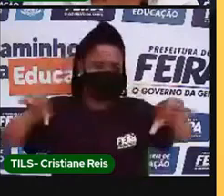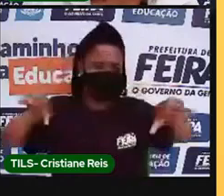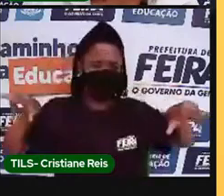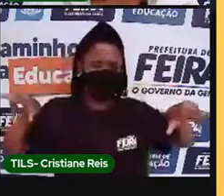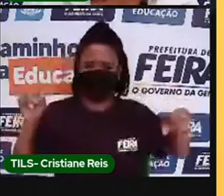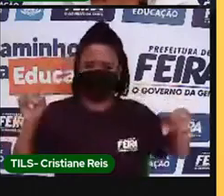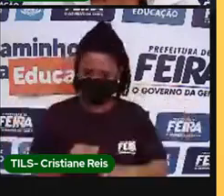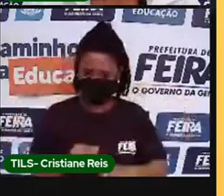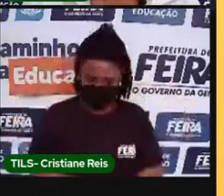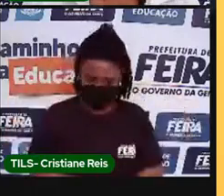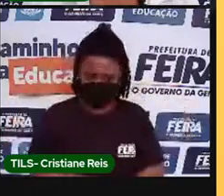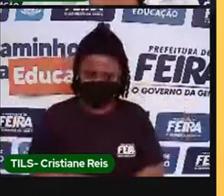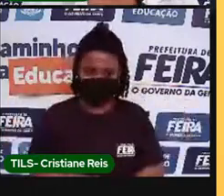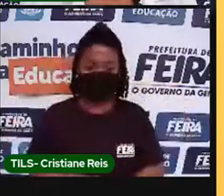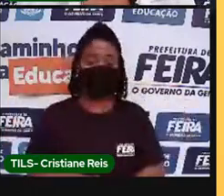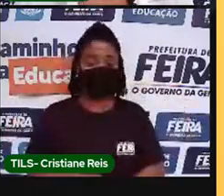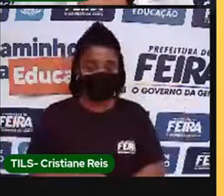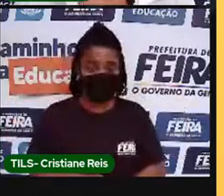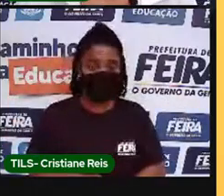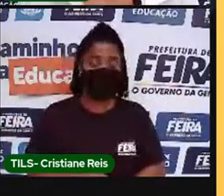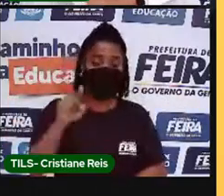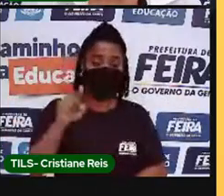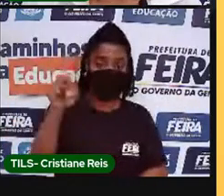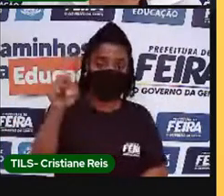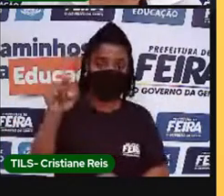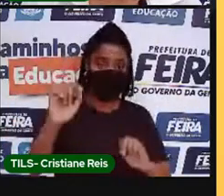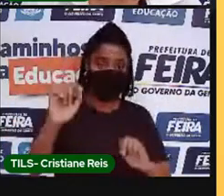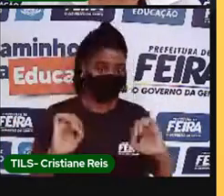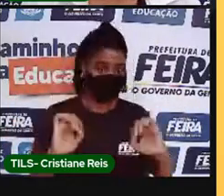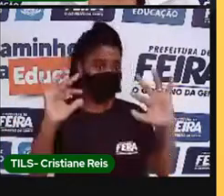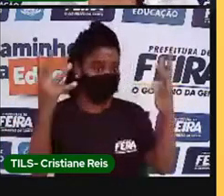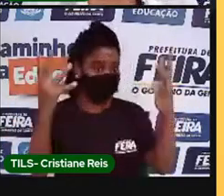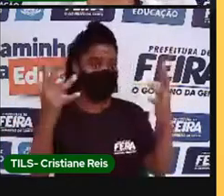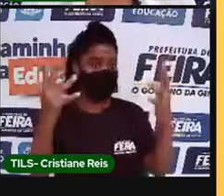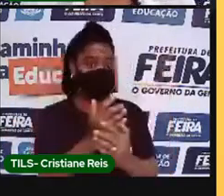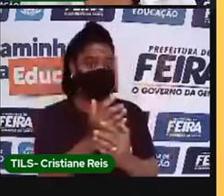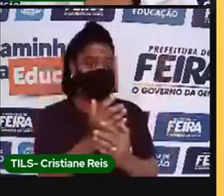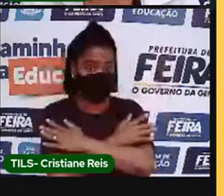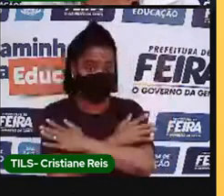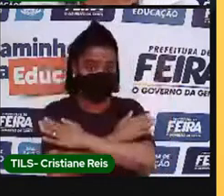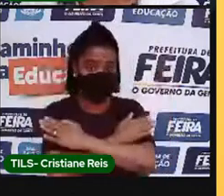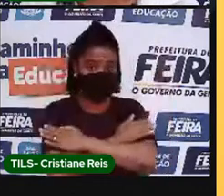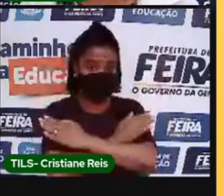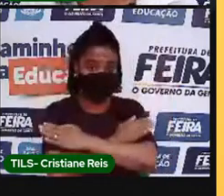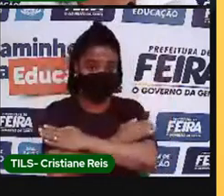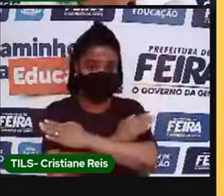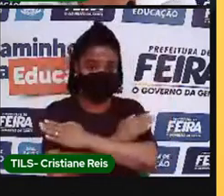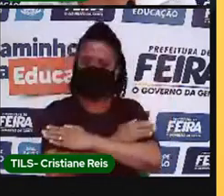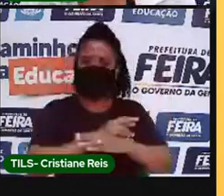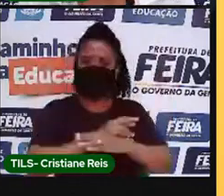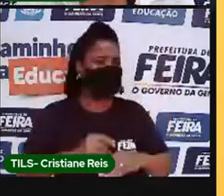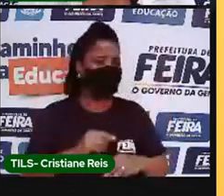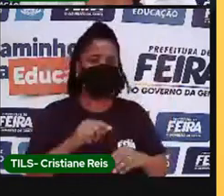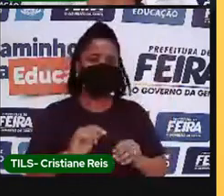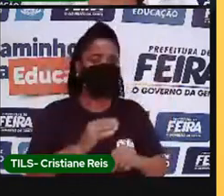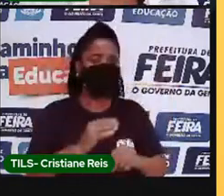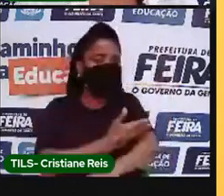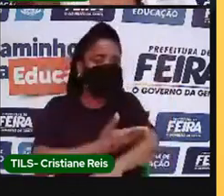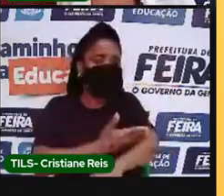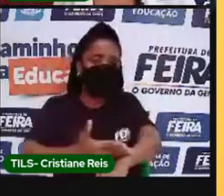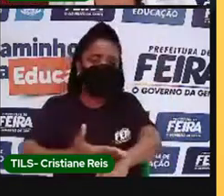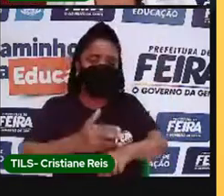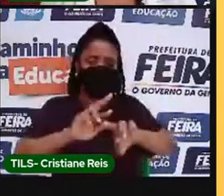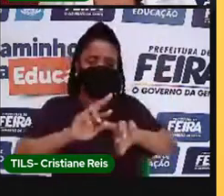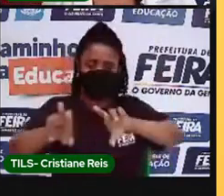outros. É um feriado que é celebrado de várias maneiras. As